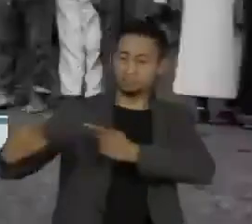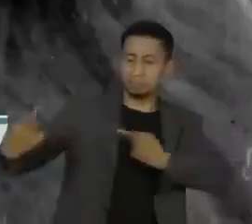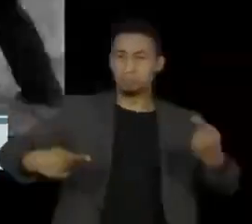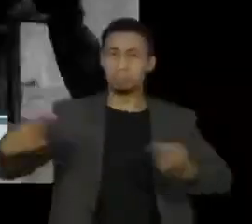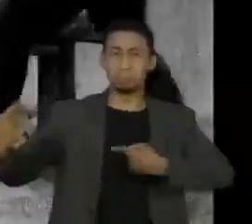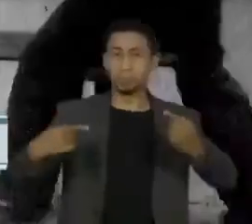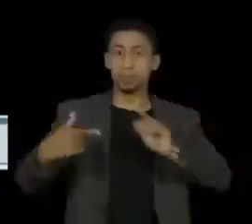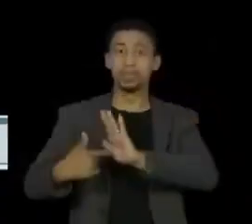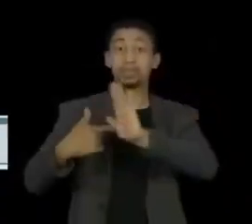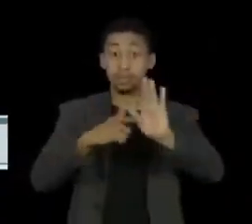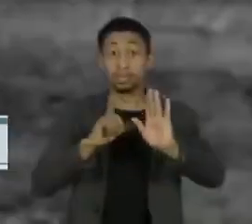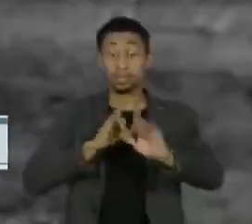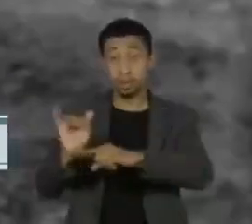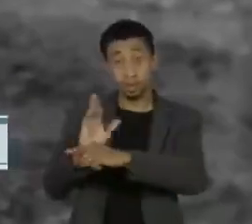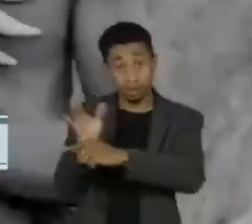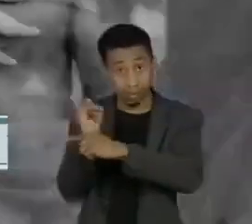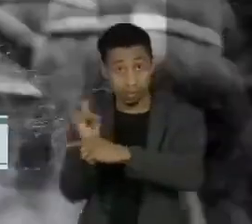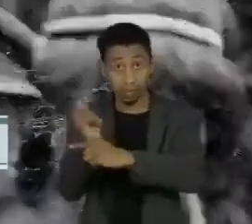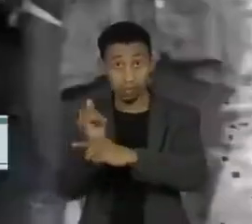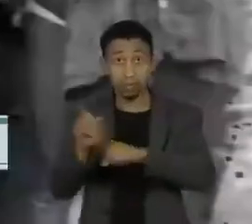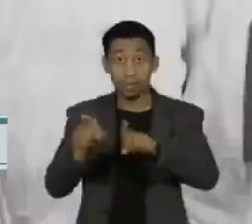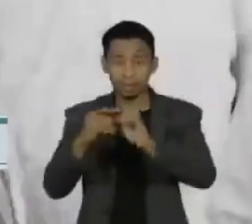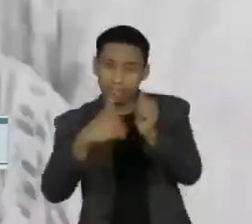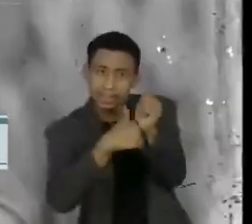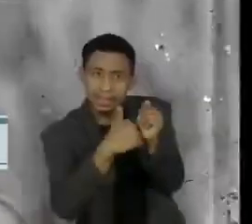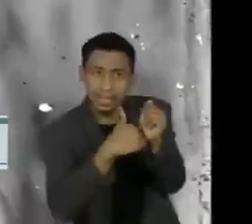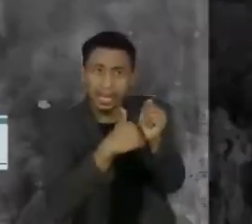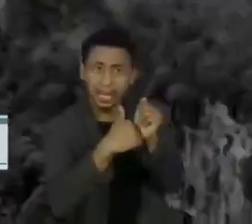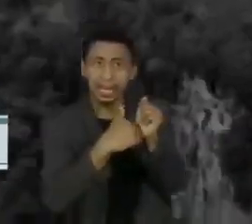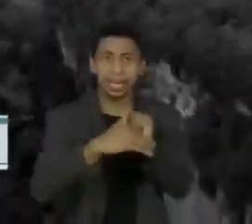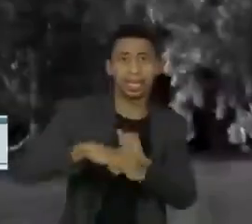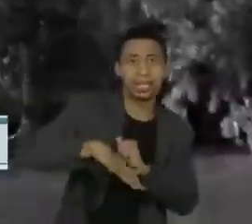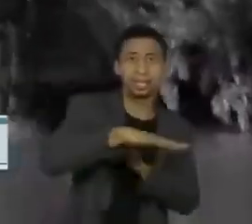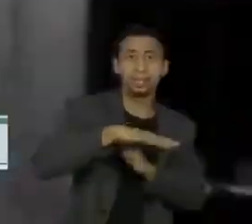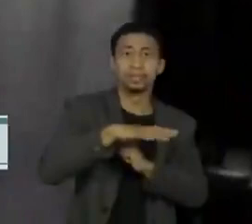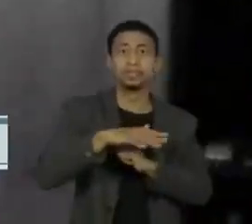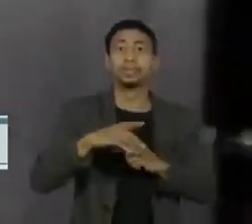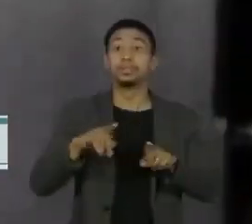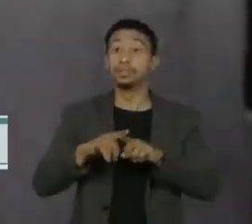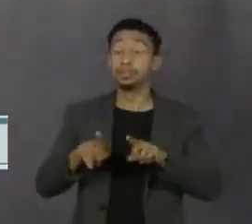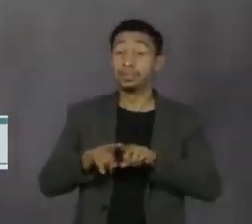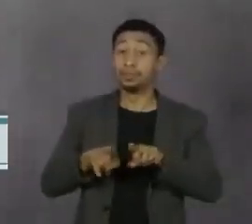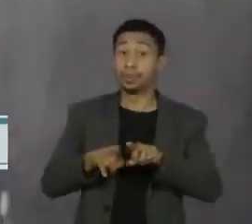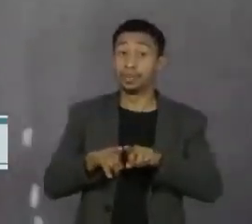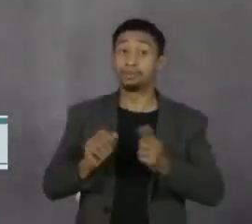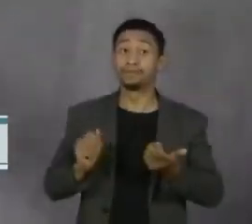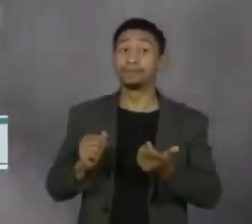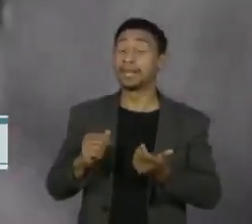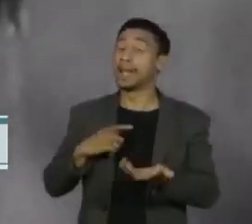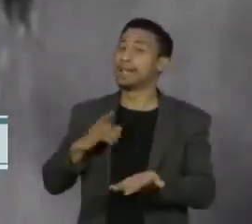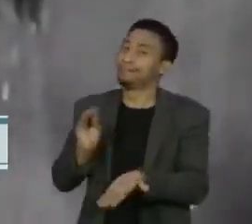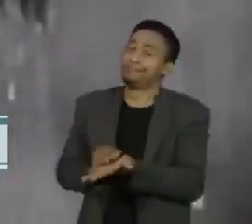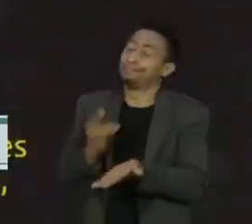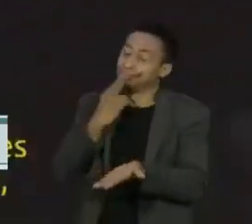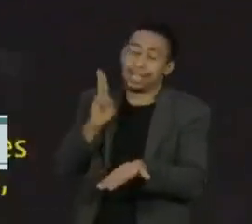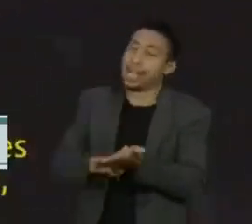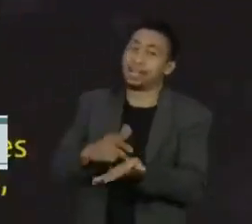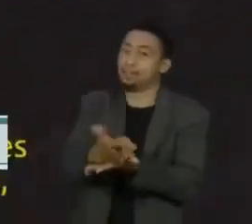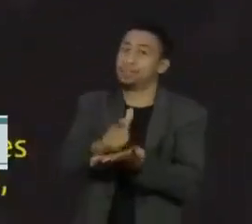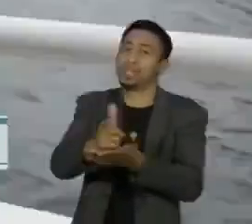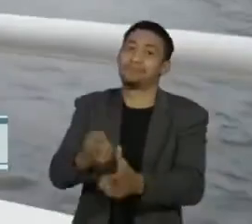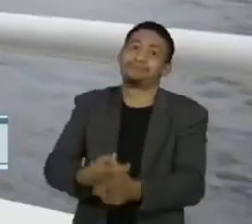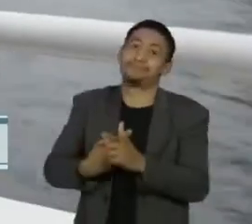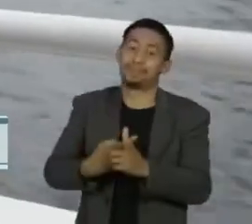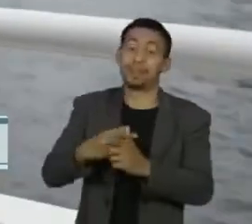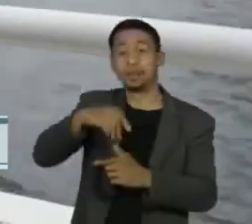dedicou menções honrosas aos filmes Segredos de Putumagio, de Aurélio Michiles, e Fico te devendo uma carta sobre o Brasil, de